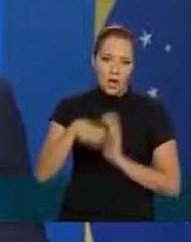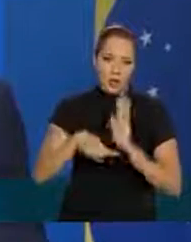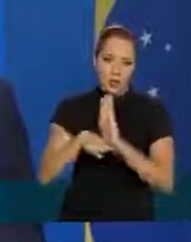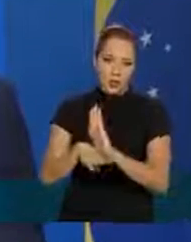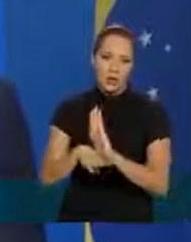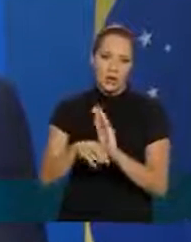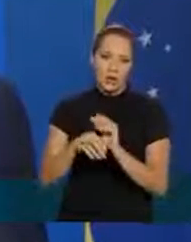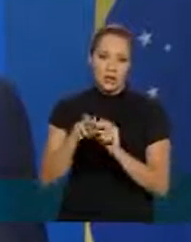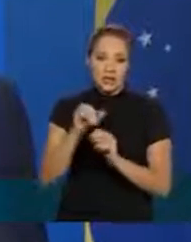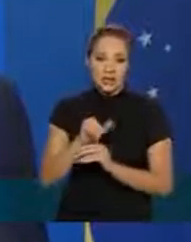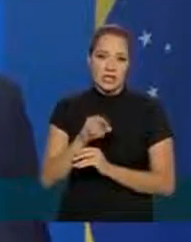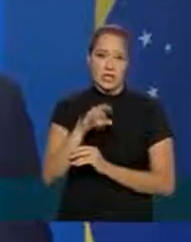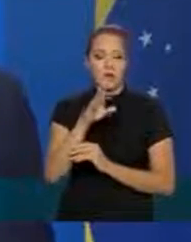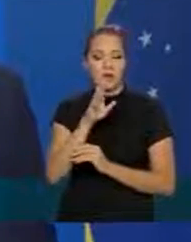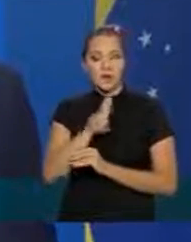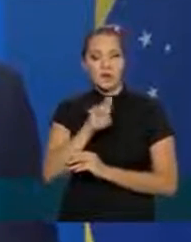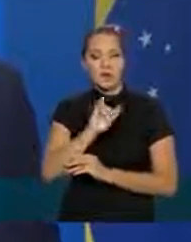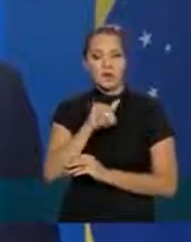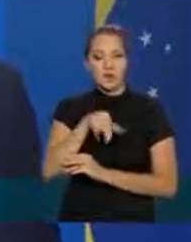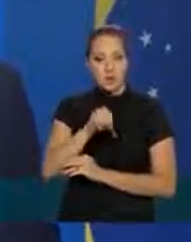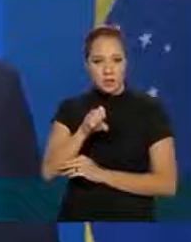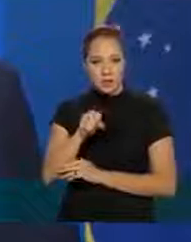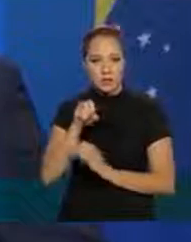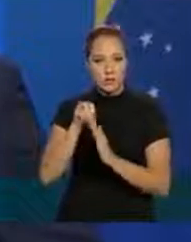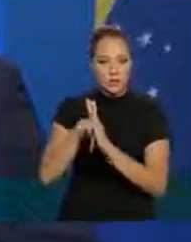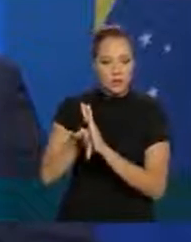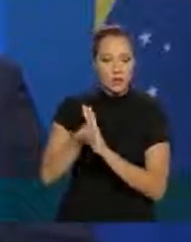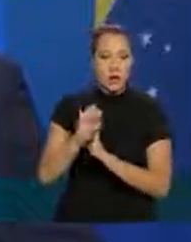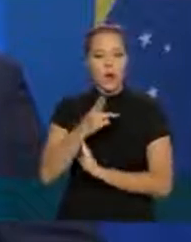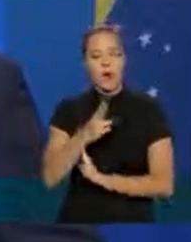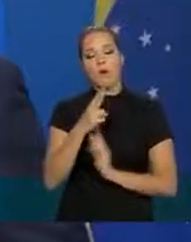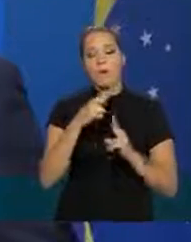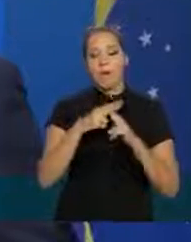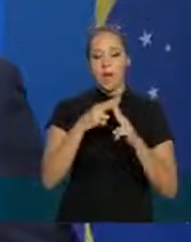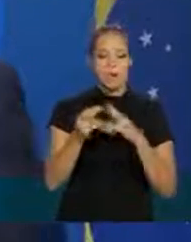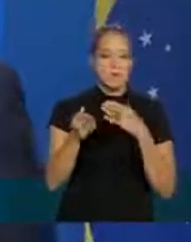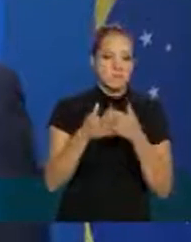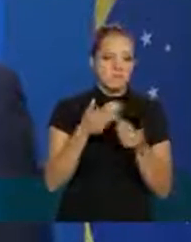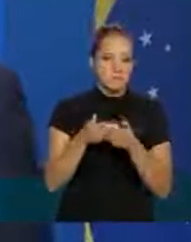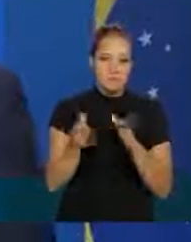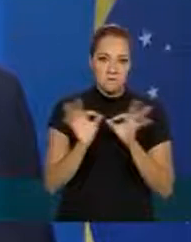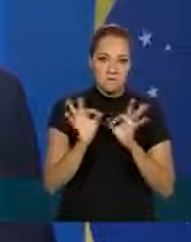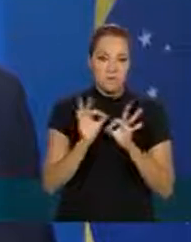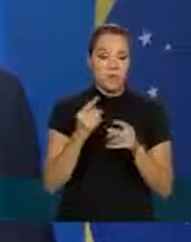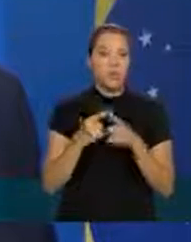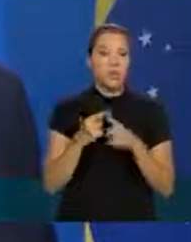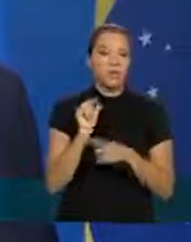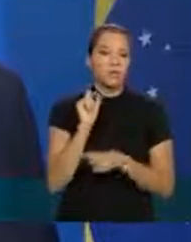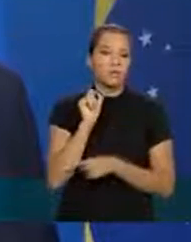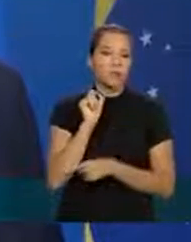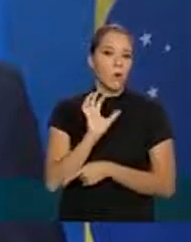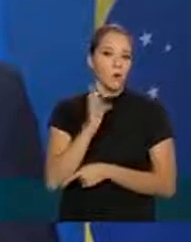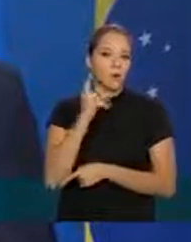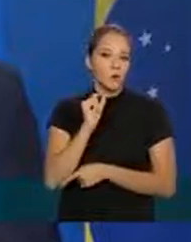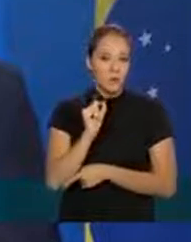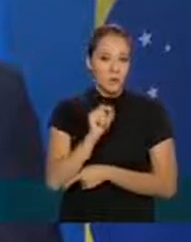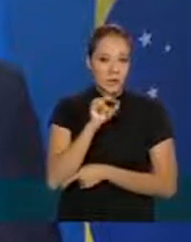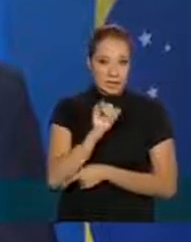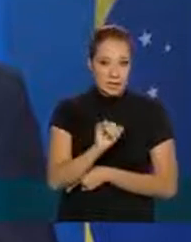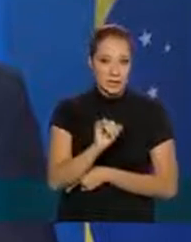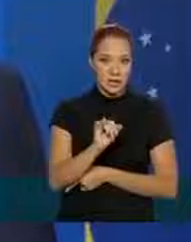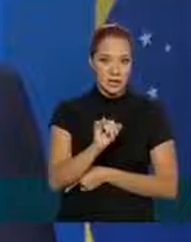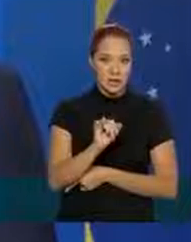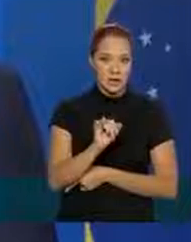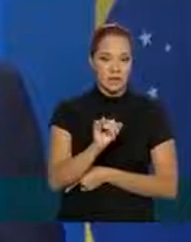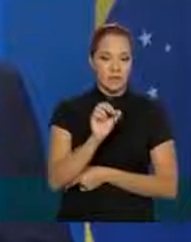ao máximo seja via o INSS ou pela Caixa não tem problema nenhum porque o que pode acontecer se você tiver